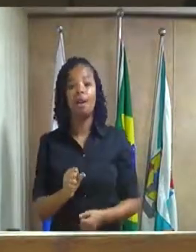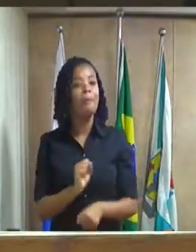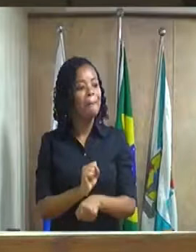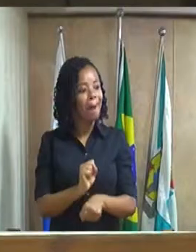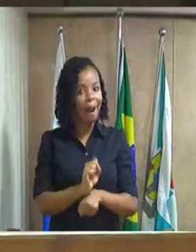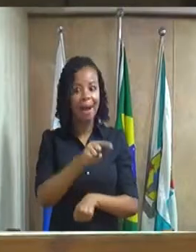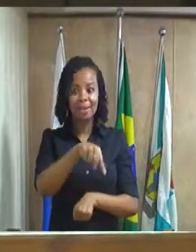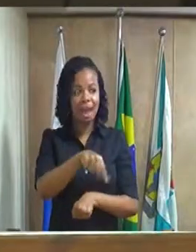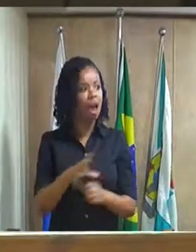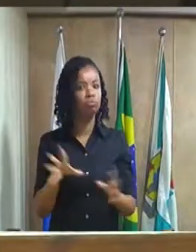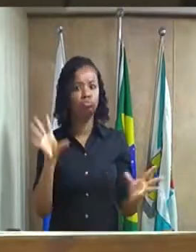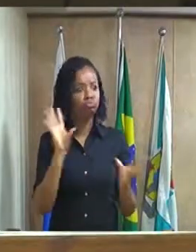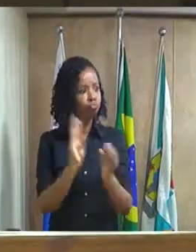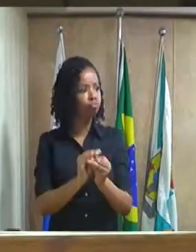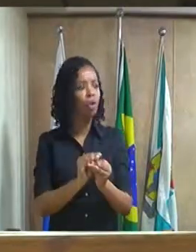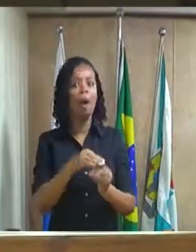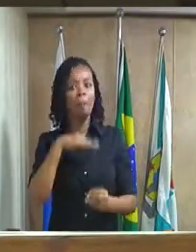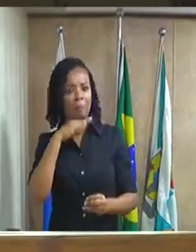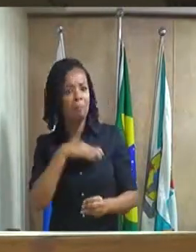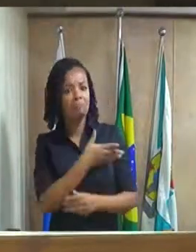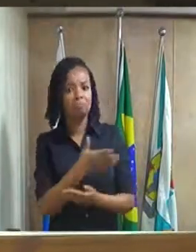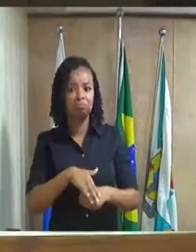Terminar o assunto aí, para me começar.